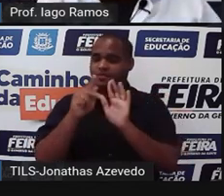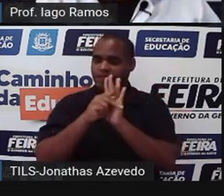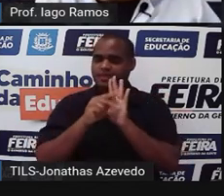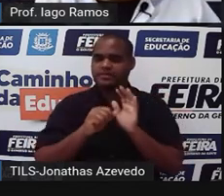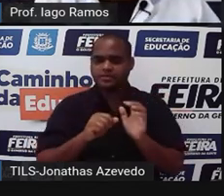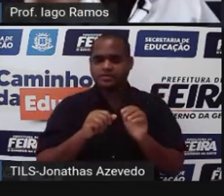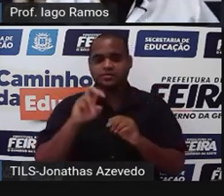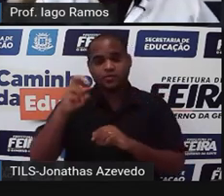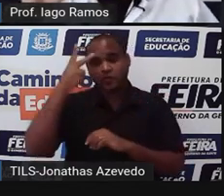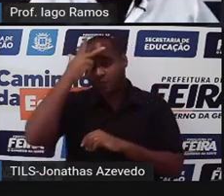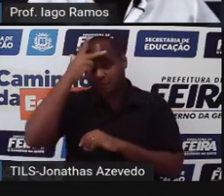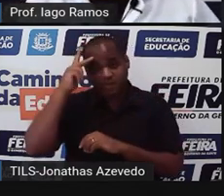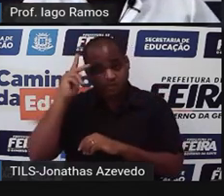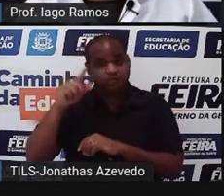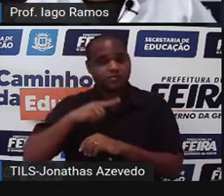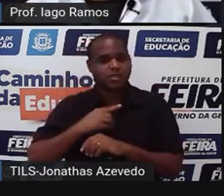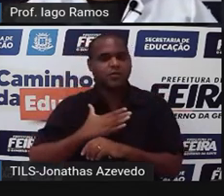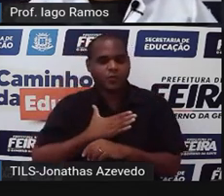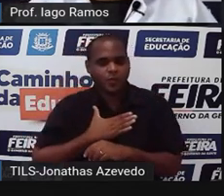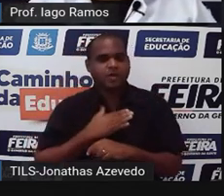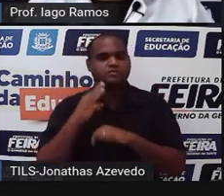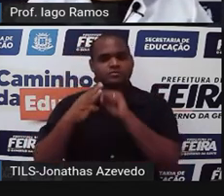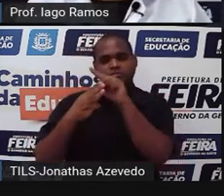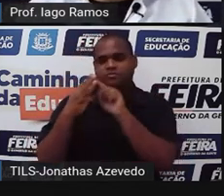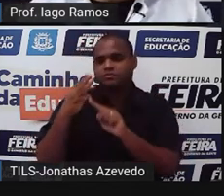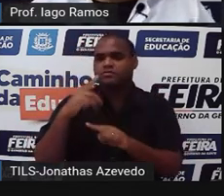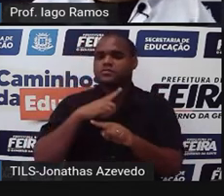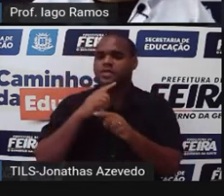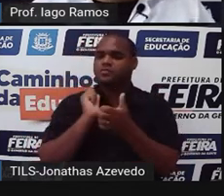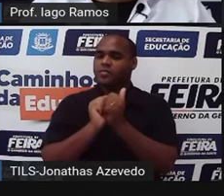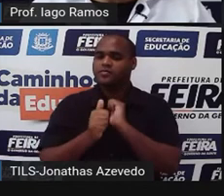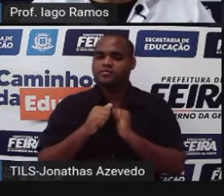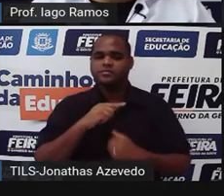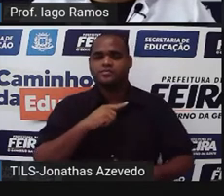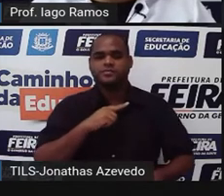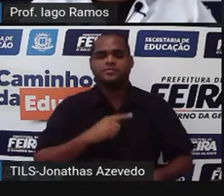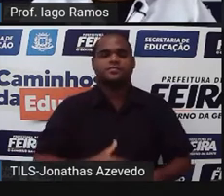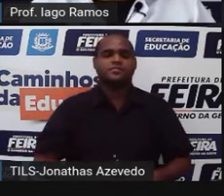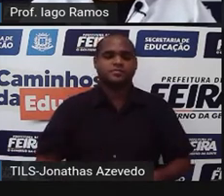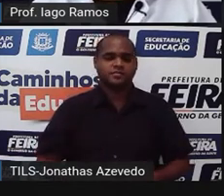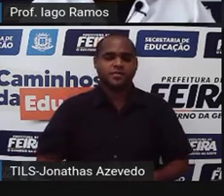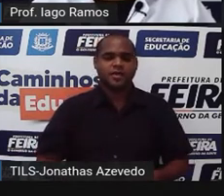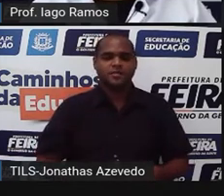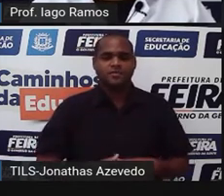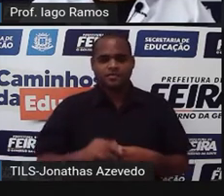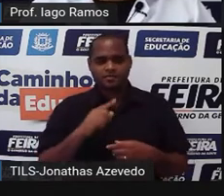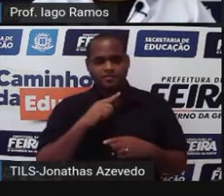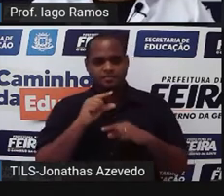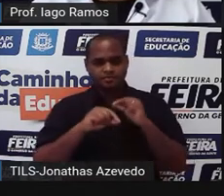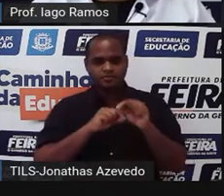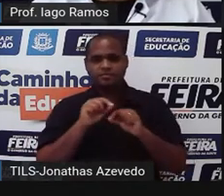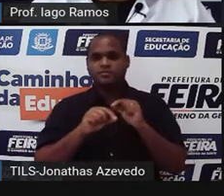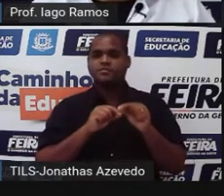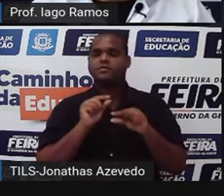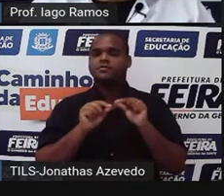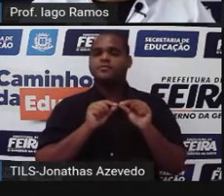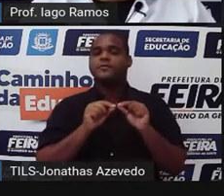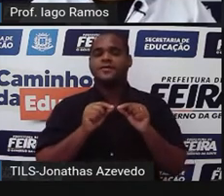aquelas cinco pessoas que gostam dos três esportes. Tá? E aí o que é que a gente faz agora?